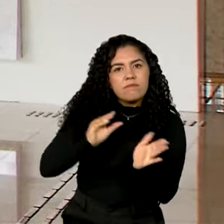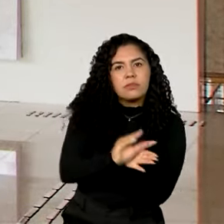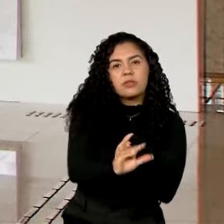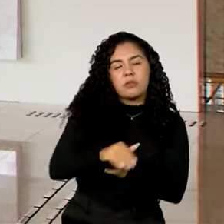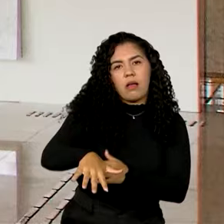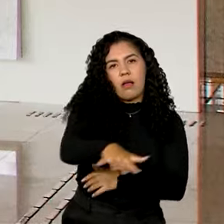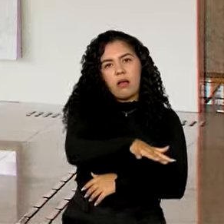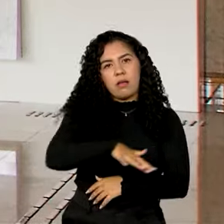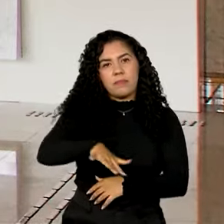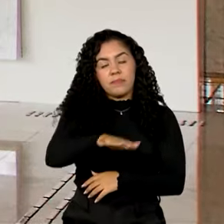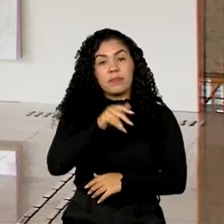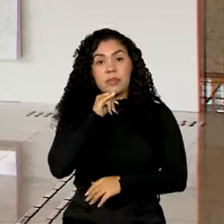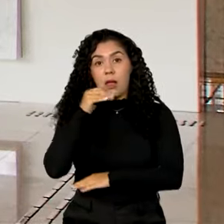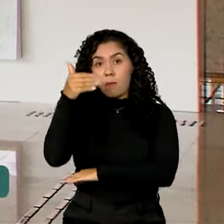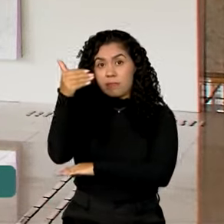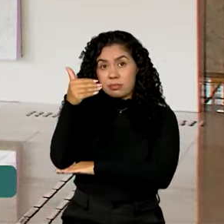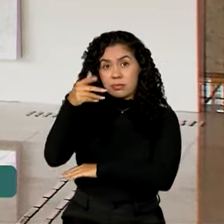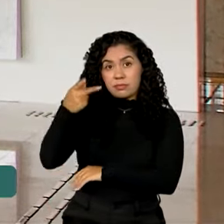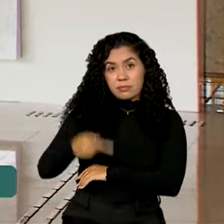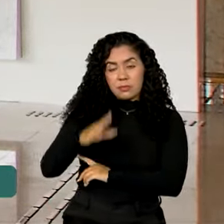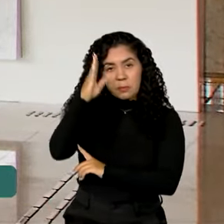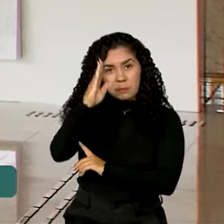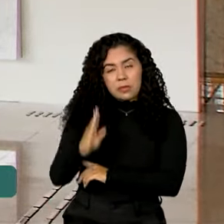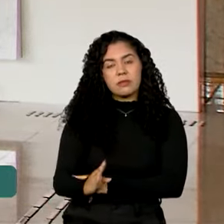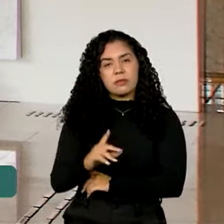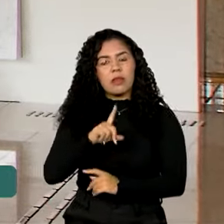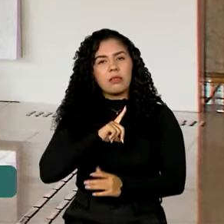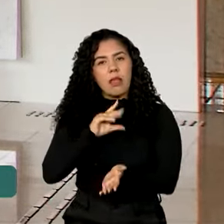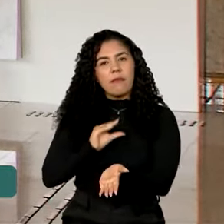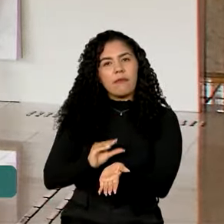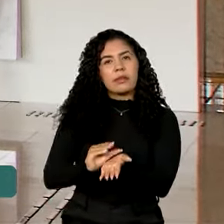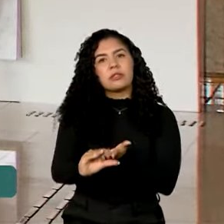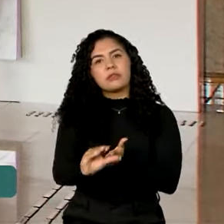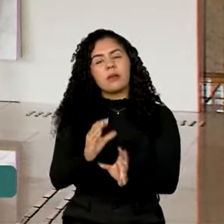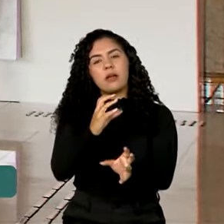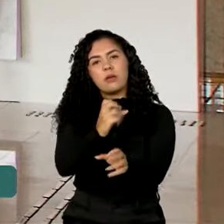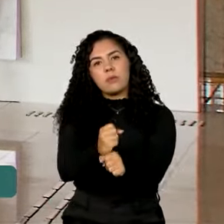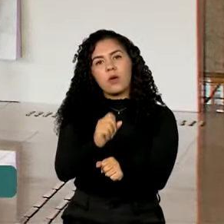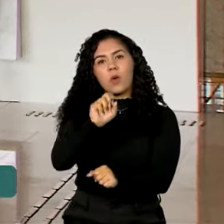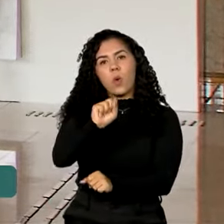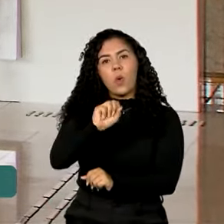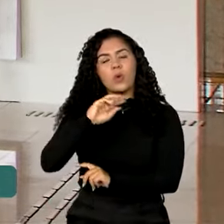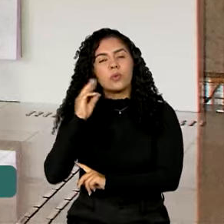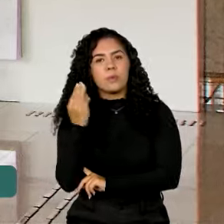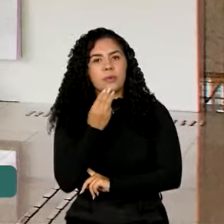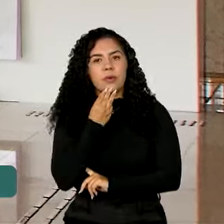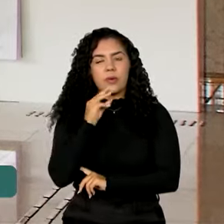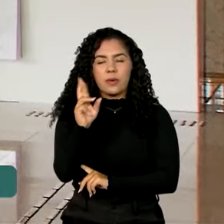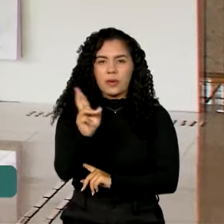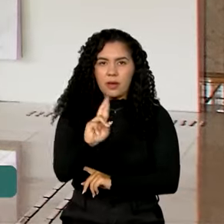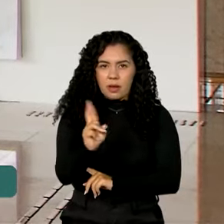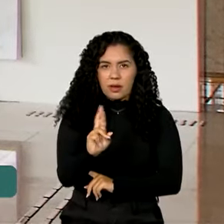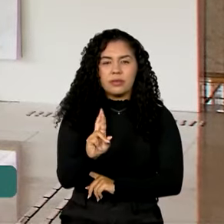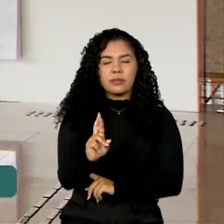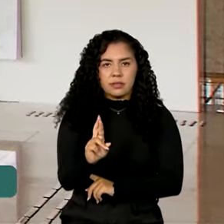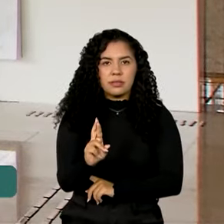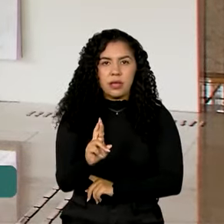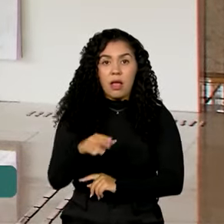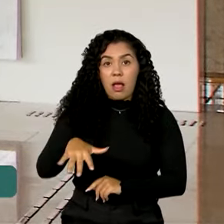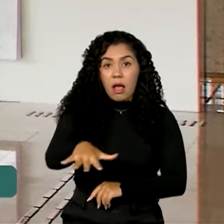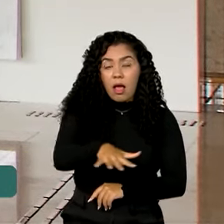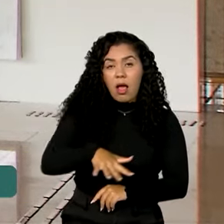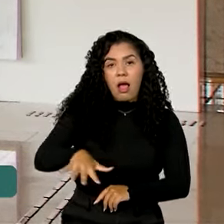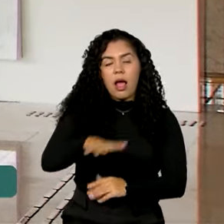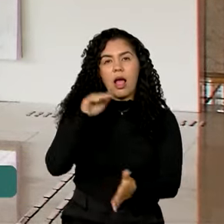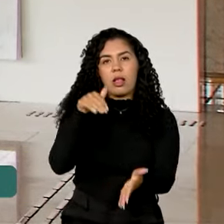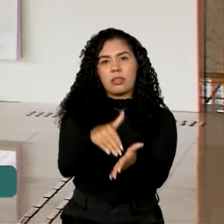panorama da hotelaria brasileira, estão previstos investimentos de 8 bilhões e 400 milhões de reais no setor